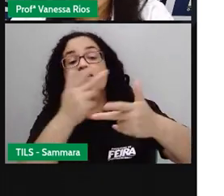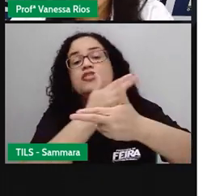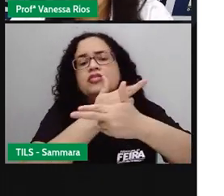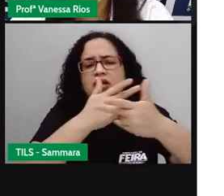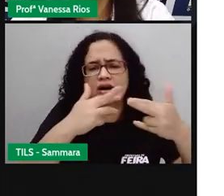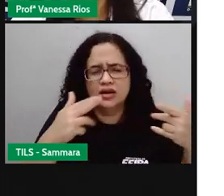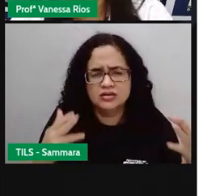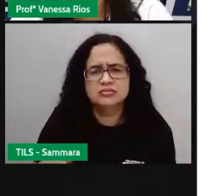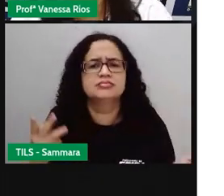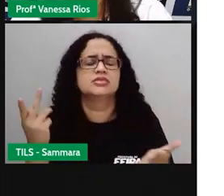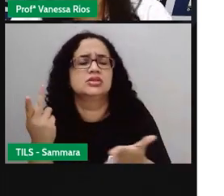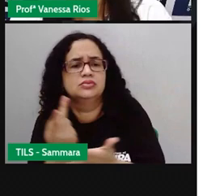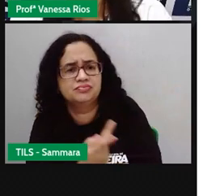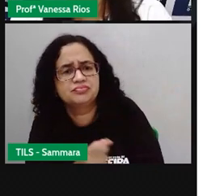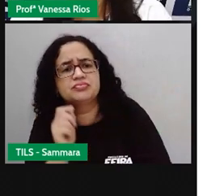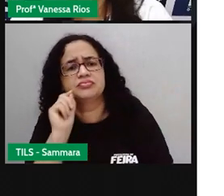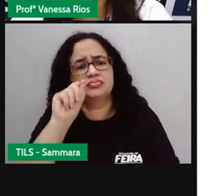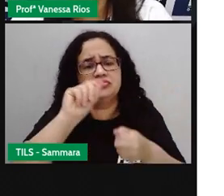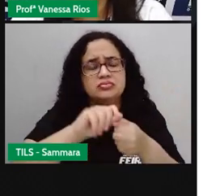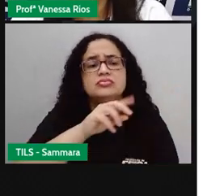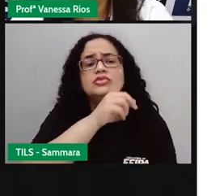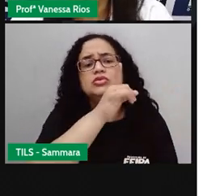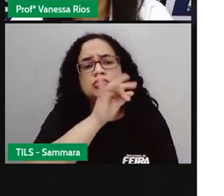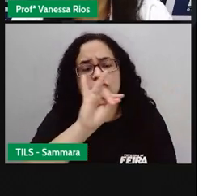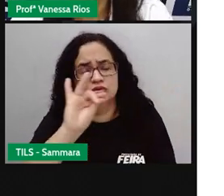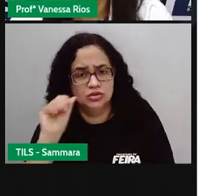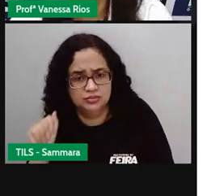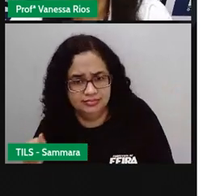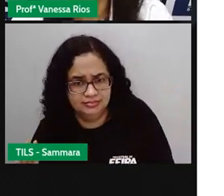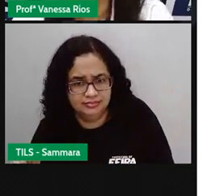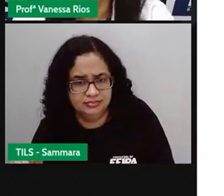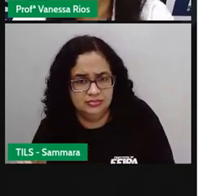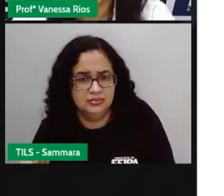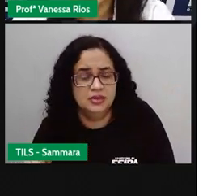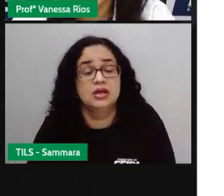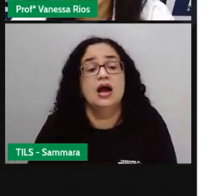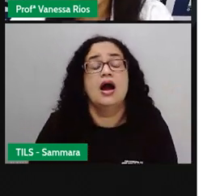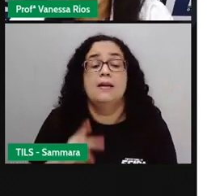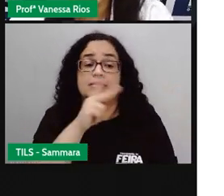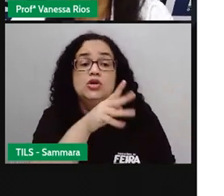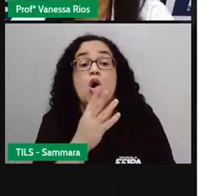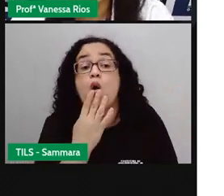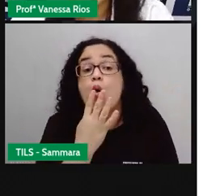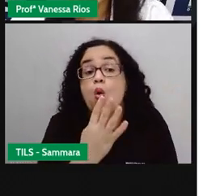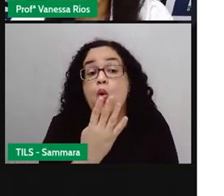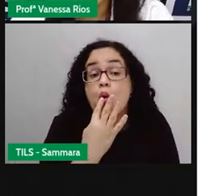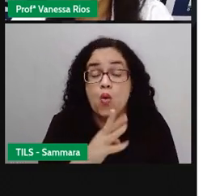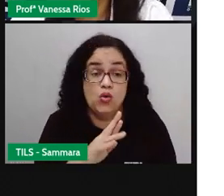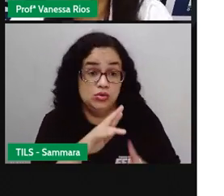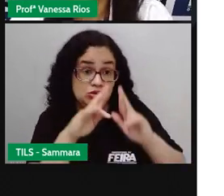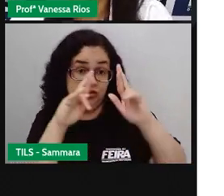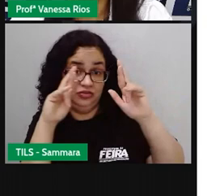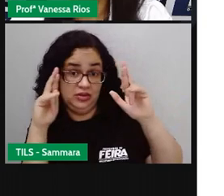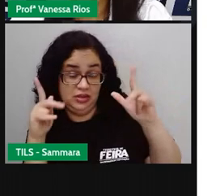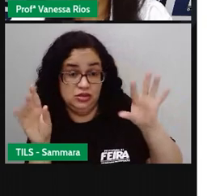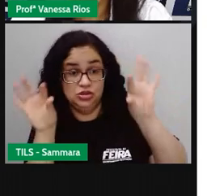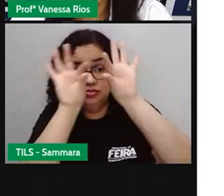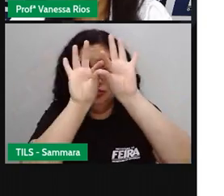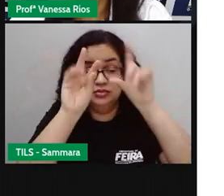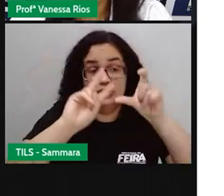ações, dentro da sua rotina diária. A Pró colocou em cor diferente as palavras aí que são